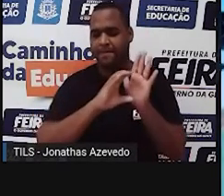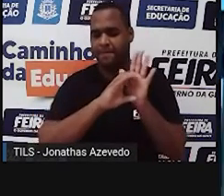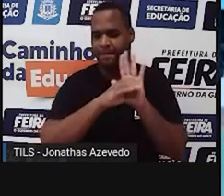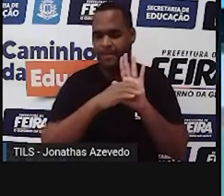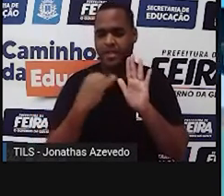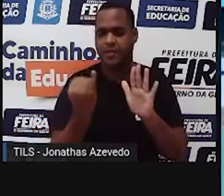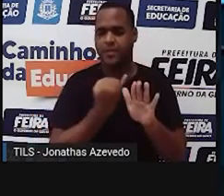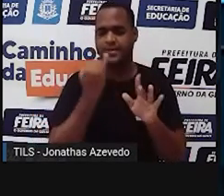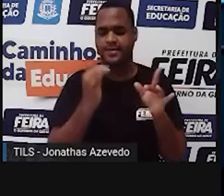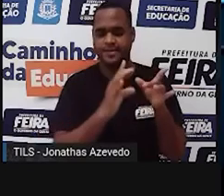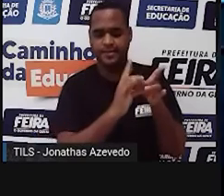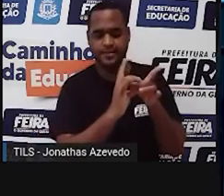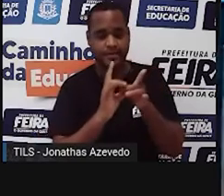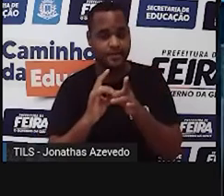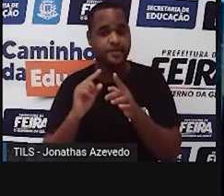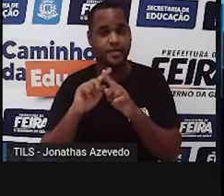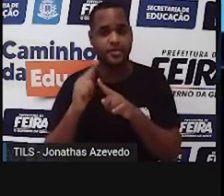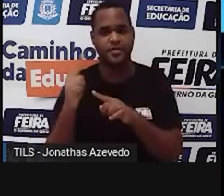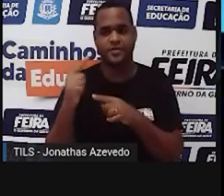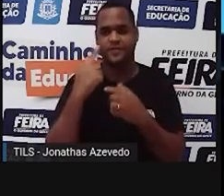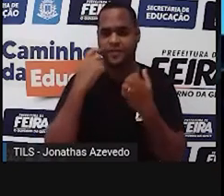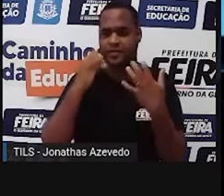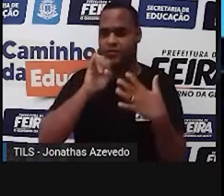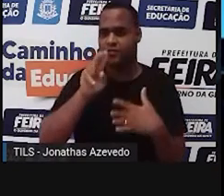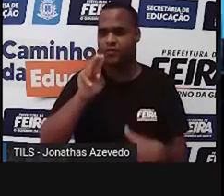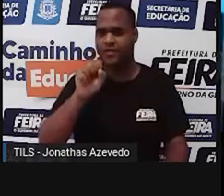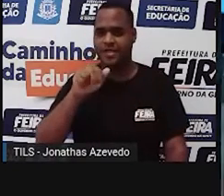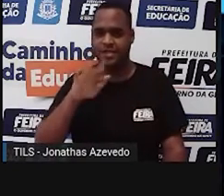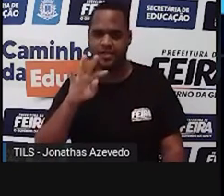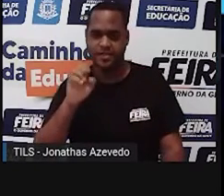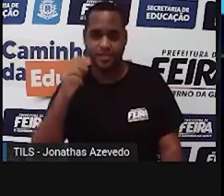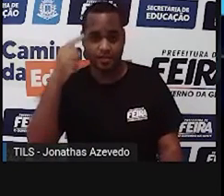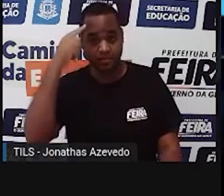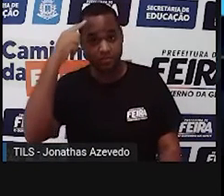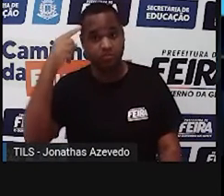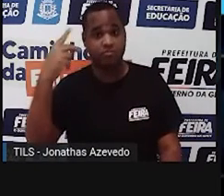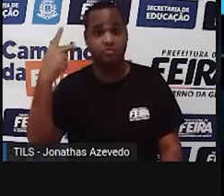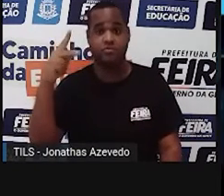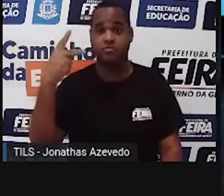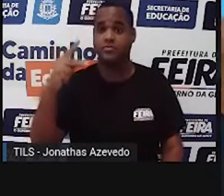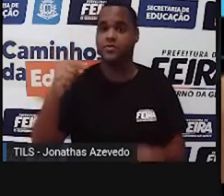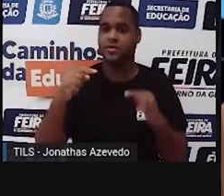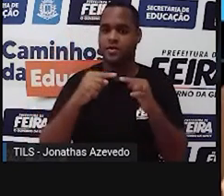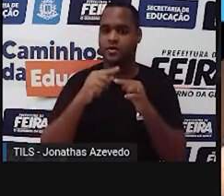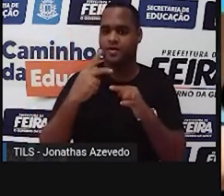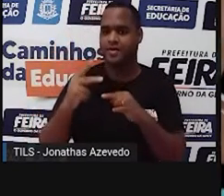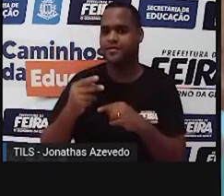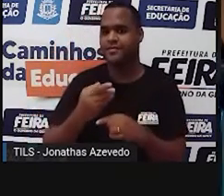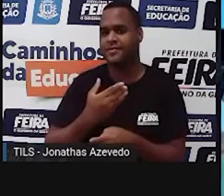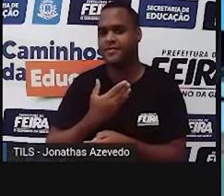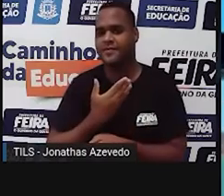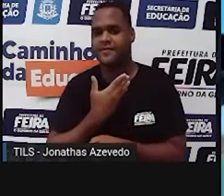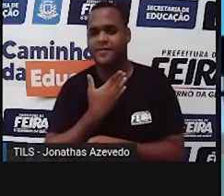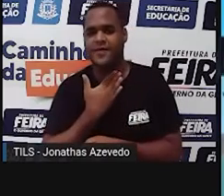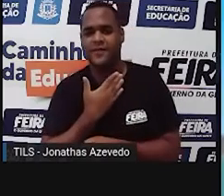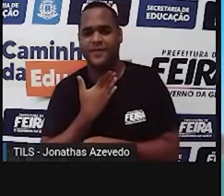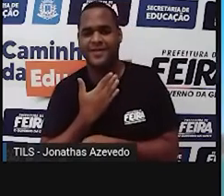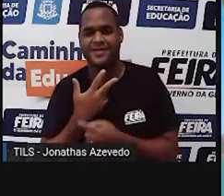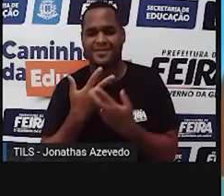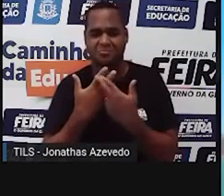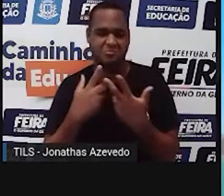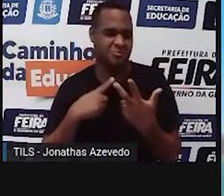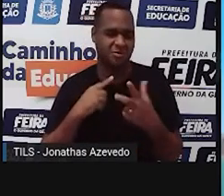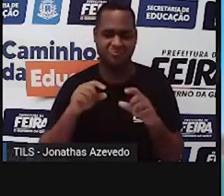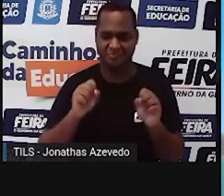contexto de hidrografia. Jusante é um sentido a foz, a desembocadura do